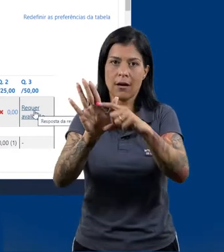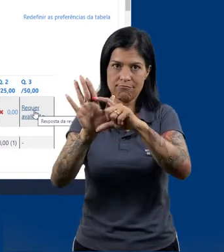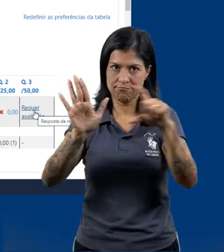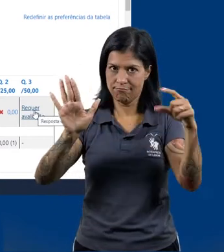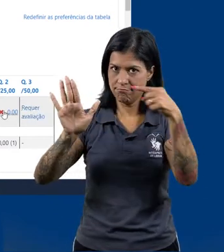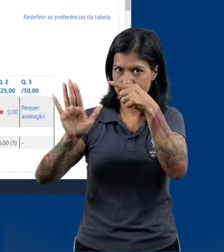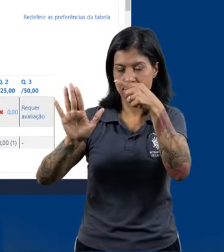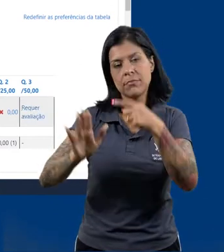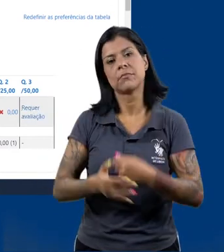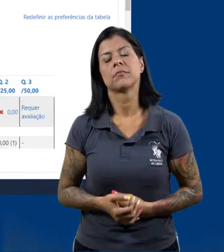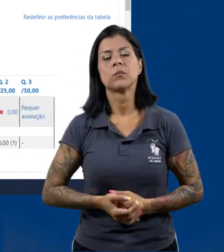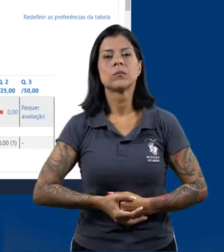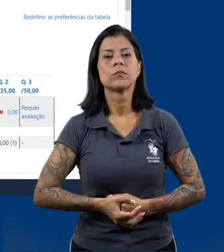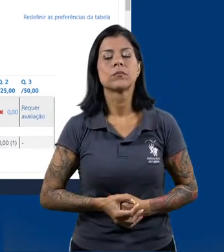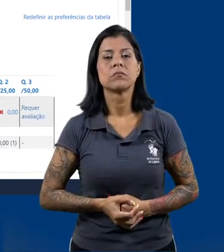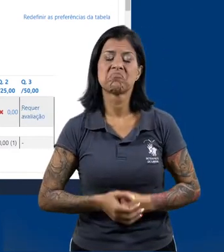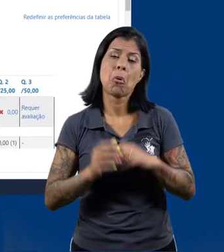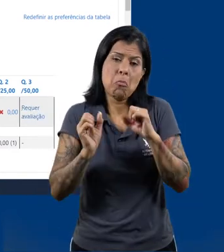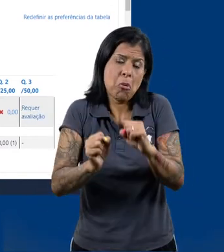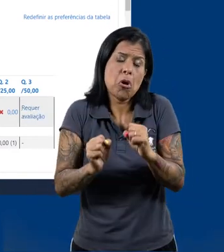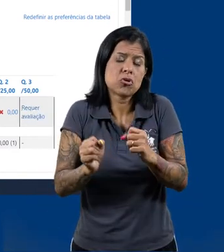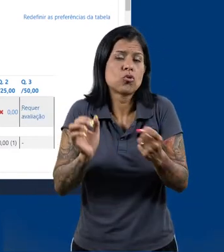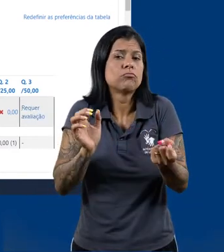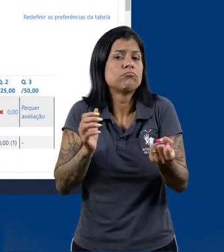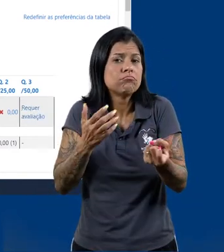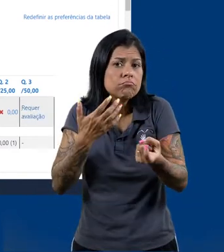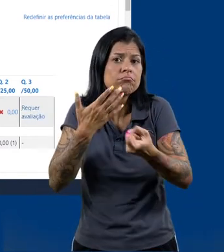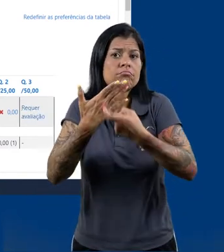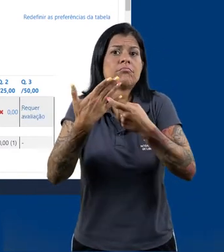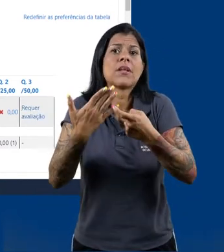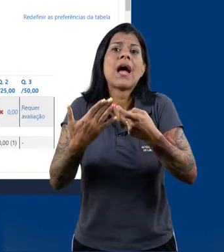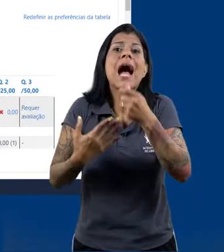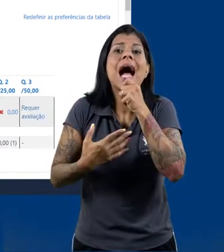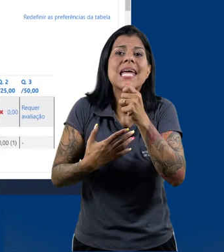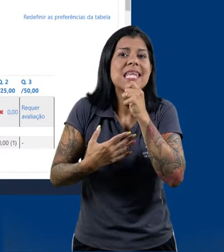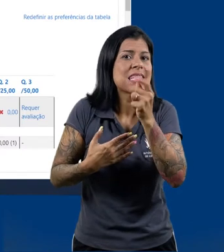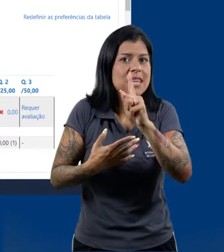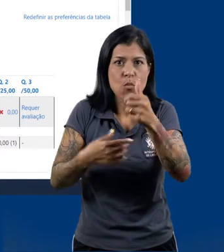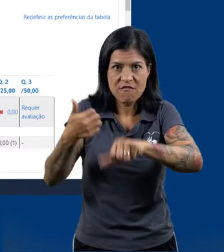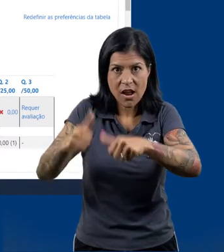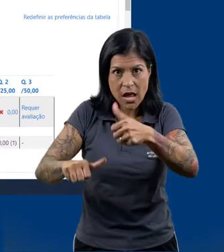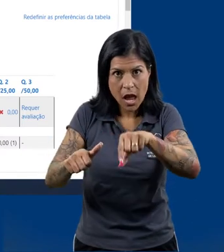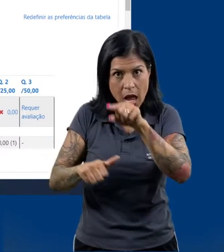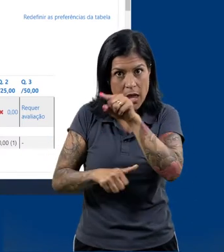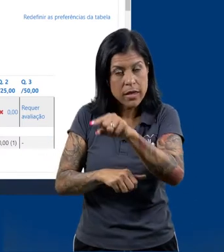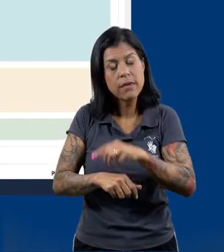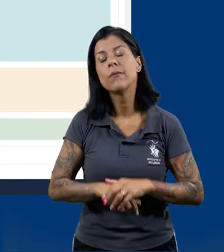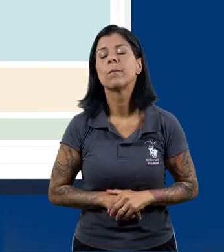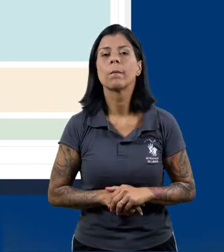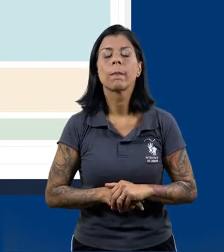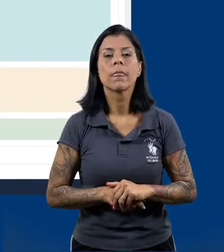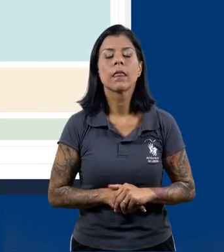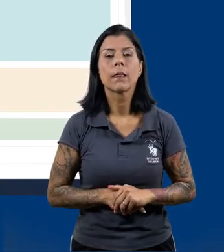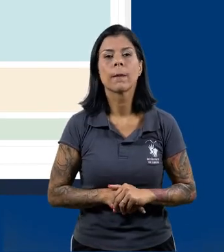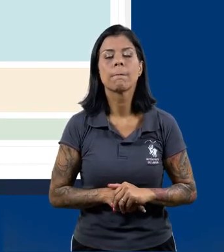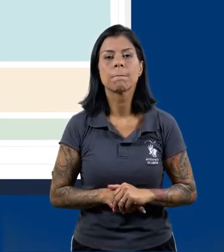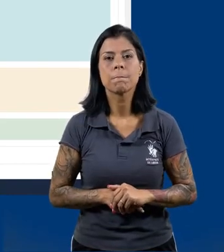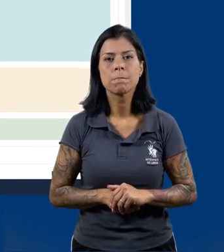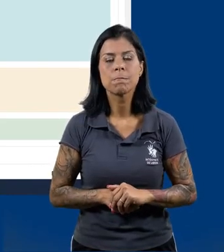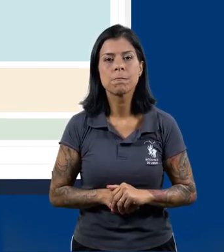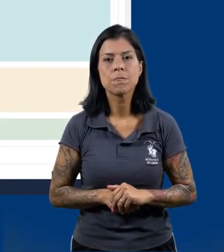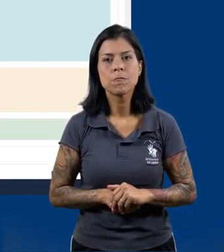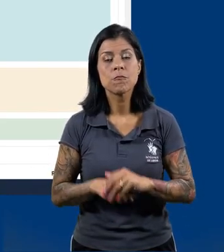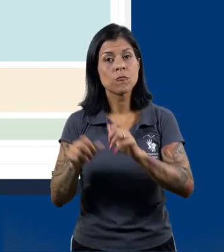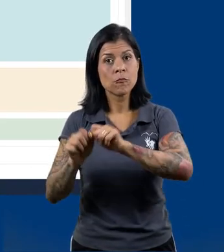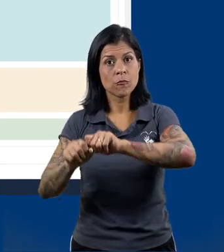avaliação. Demonstrando, eu poderia clicar, então, sobre o não avaliado. Isso abriria uma